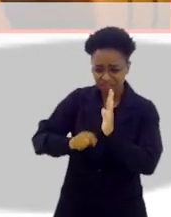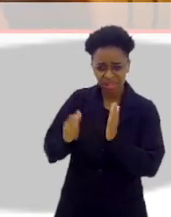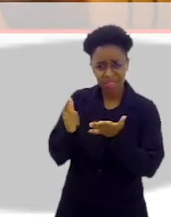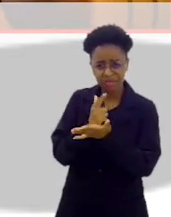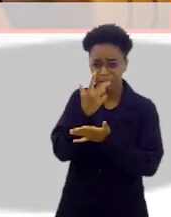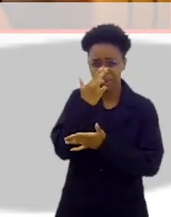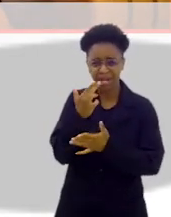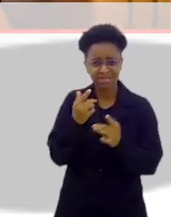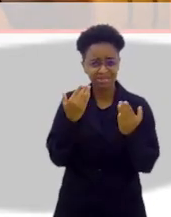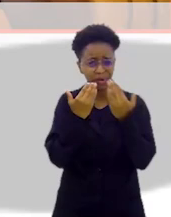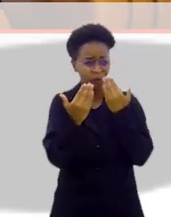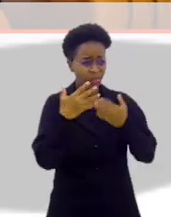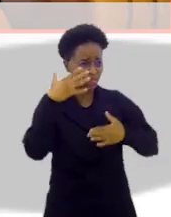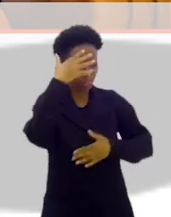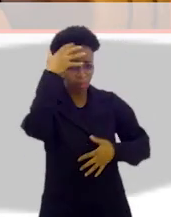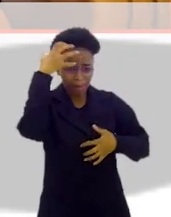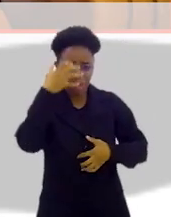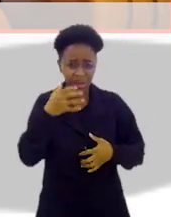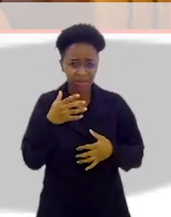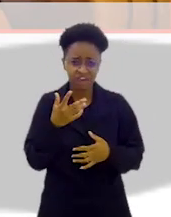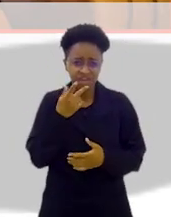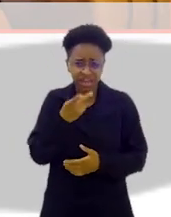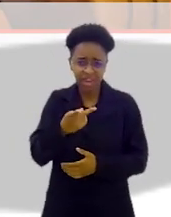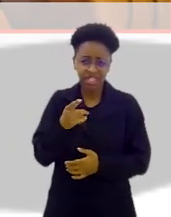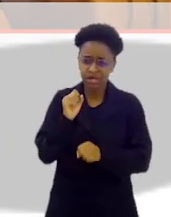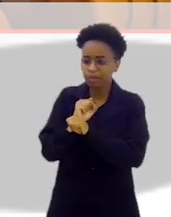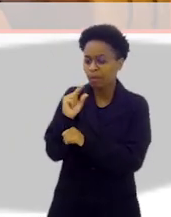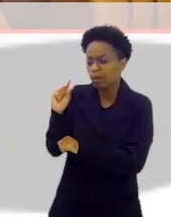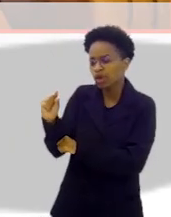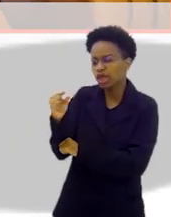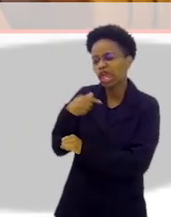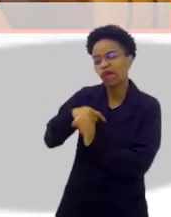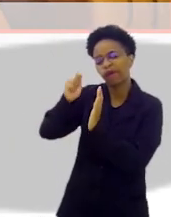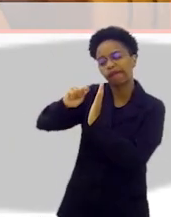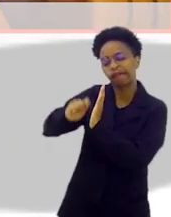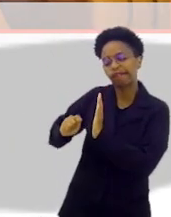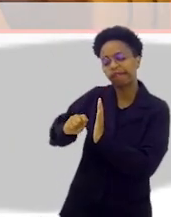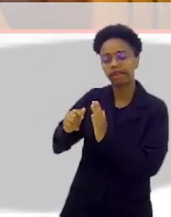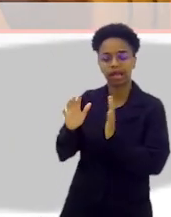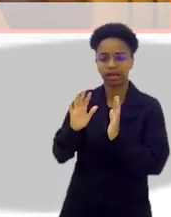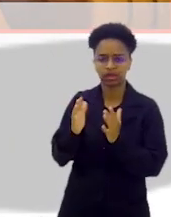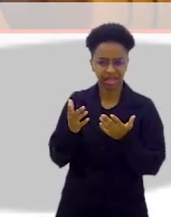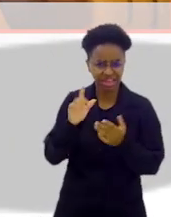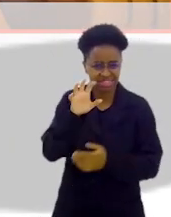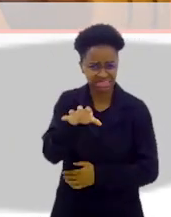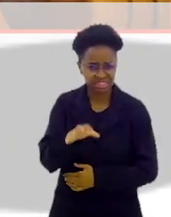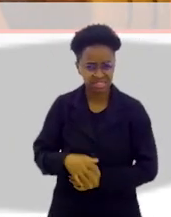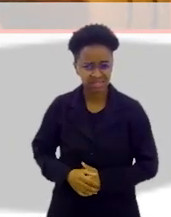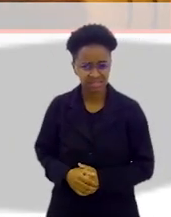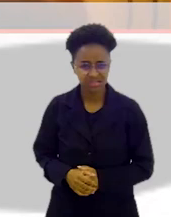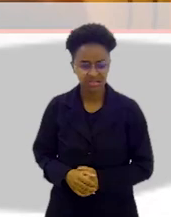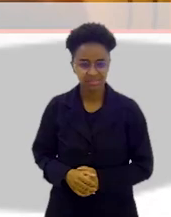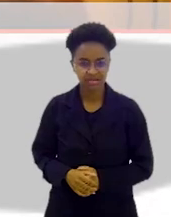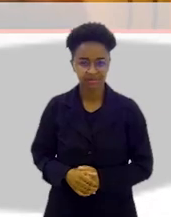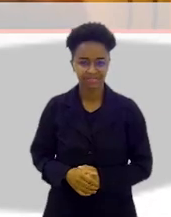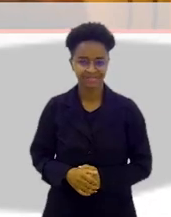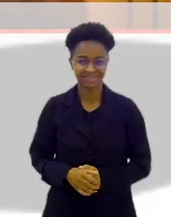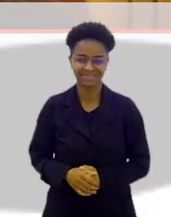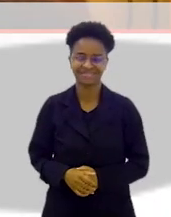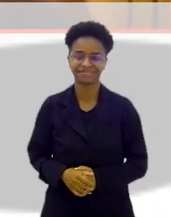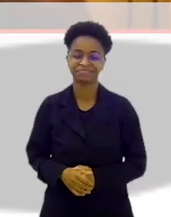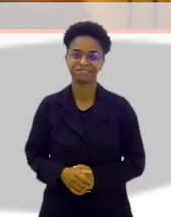você é quase que tomar um banho, né? Você fala, espera aí um minutinho que eu vou ali tomar uma ducha e sai um livro. desse jeito? É, é.